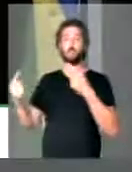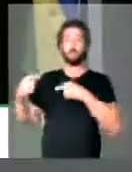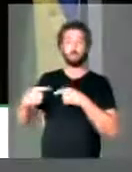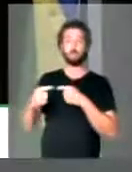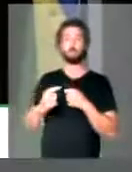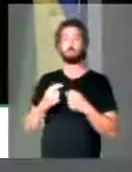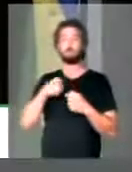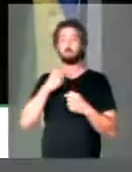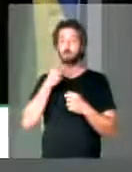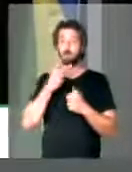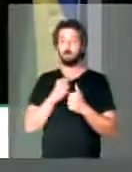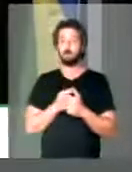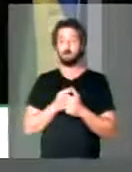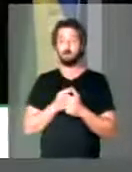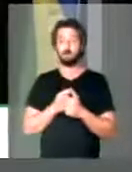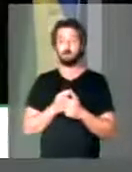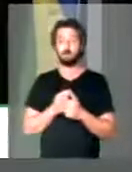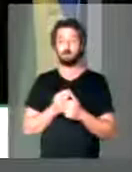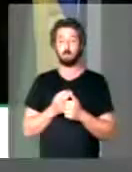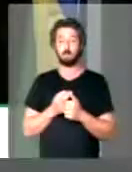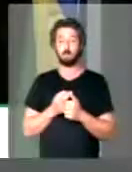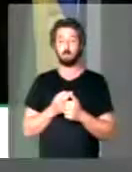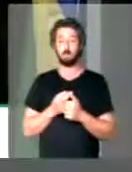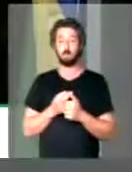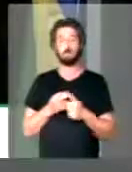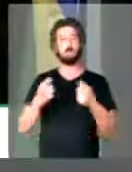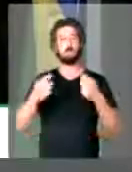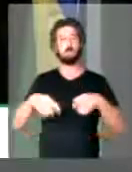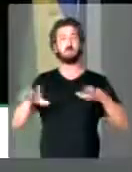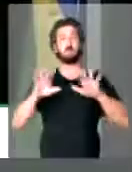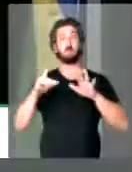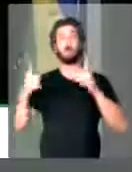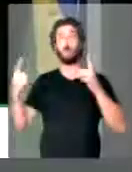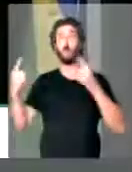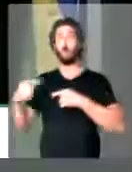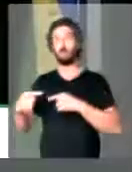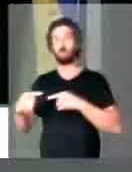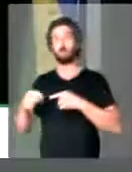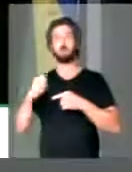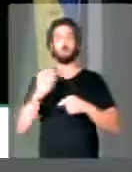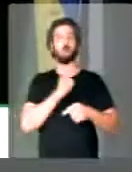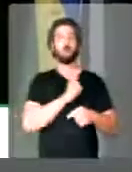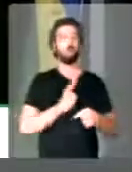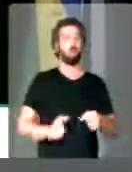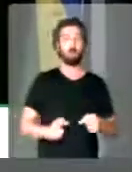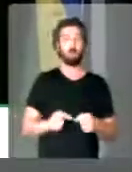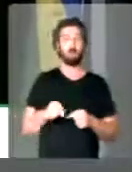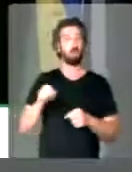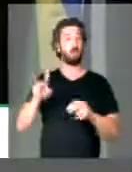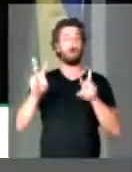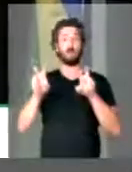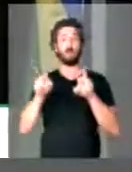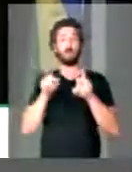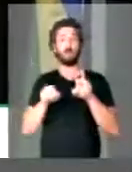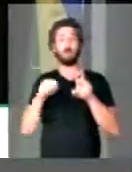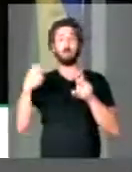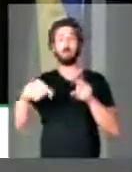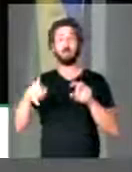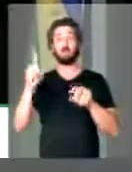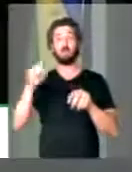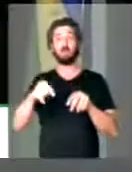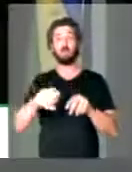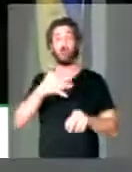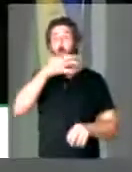eu quero dizer que não precisa ser oposição e nem situação nesse tema. Tinha que ter é